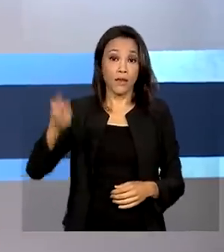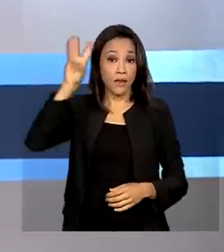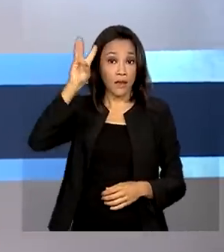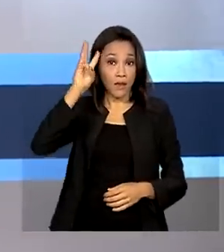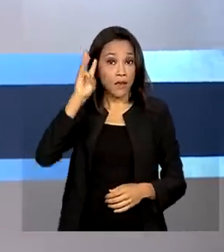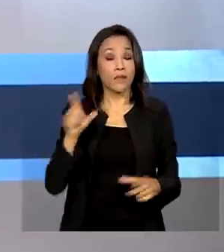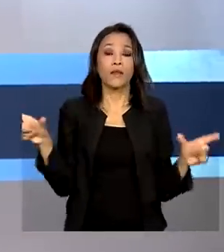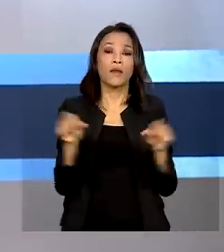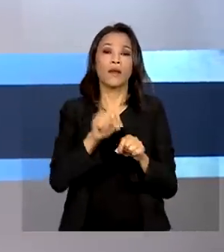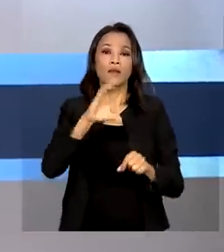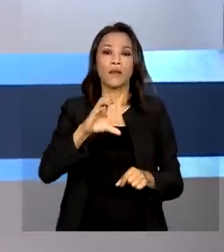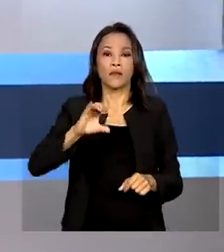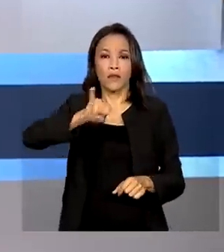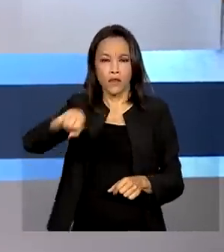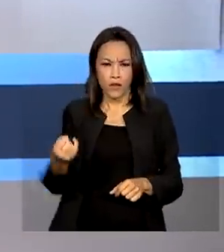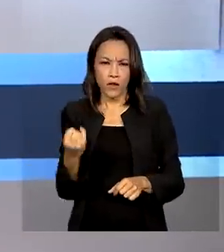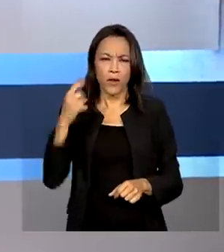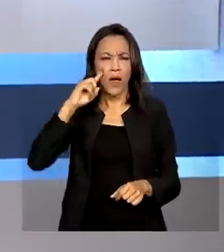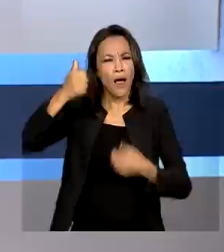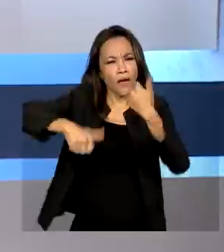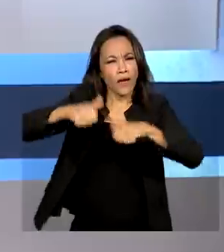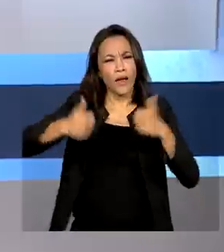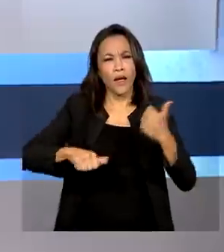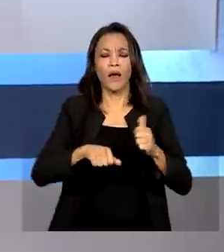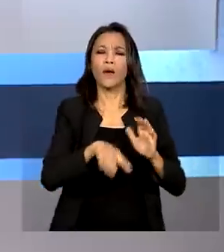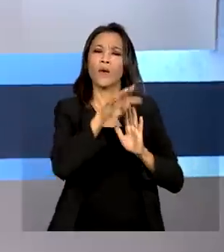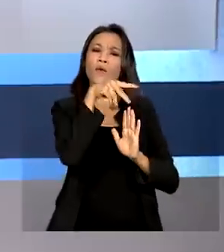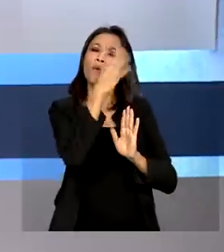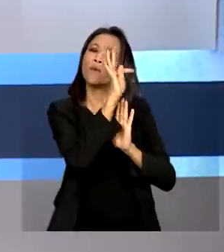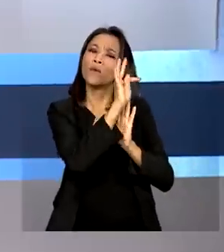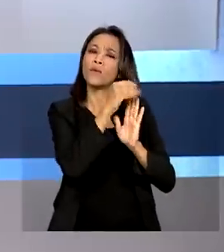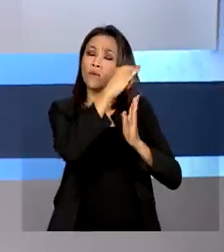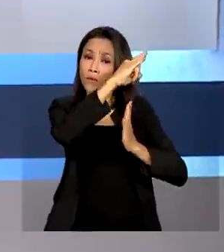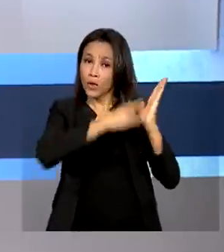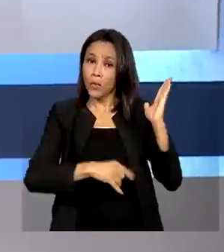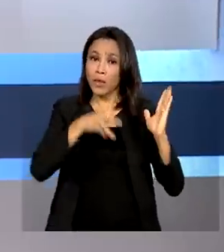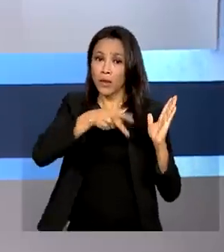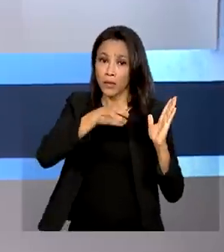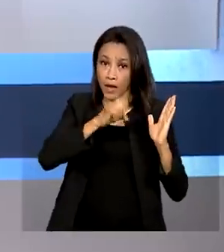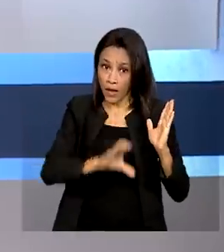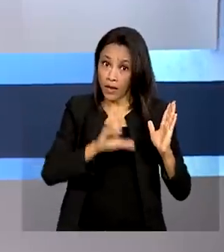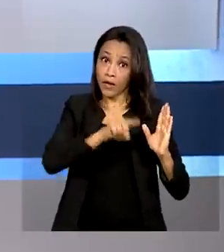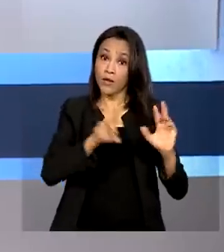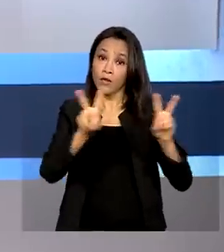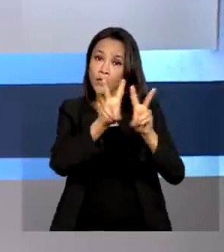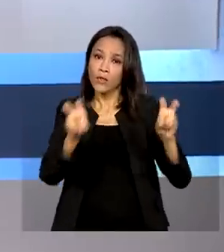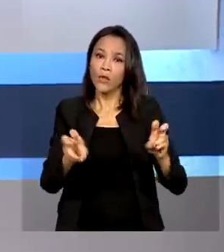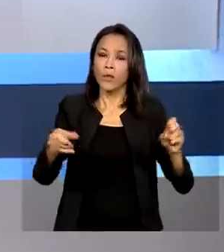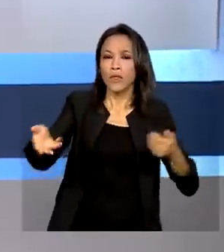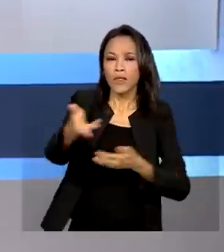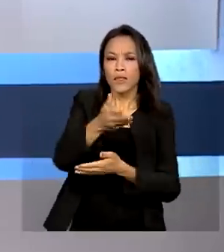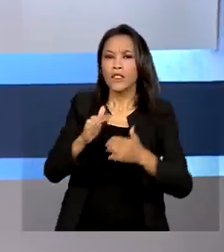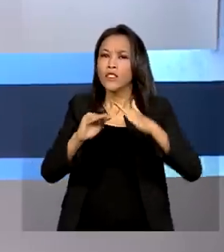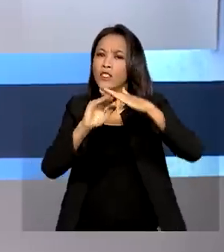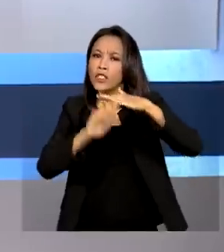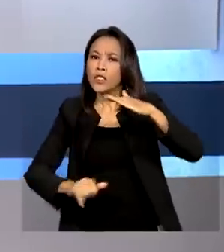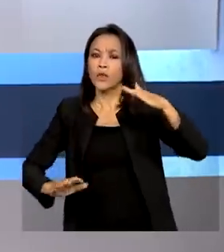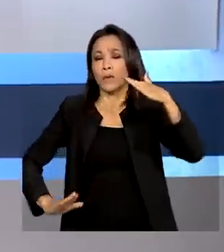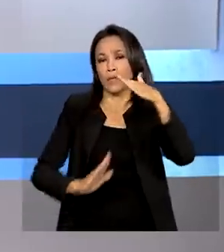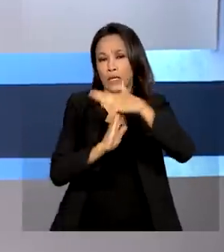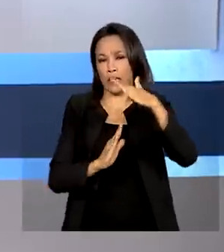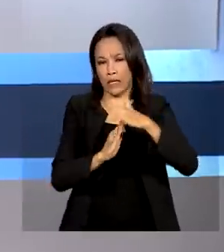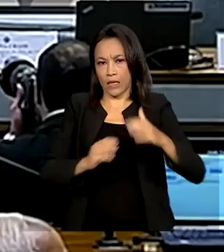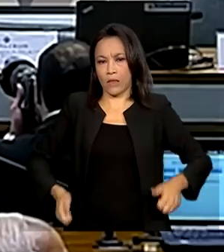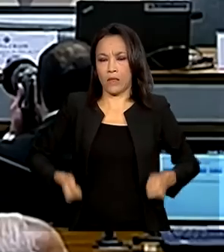devem analisar a PEC da transição que retira os recursos do programa de transferência de renda do teto de gastos do governo